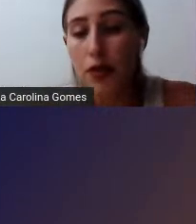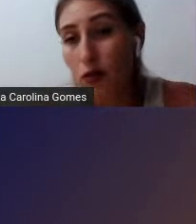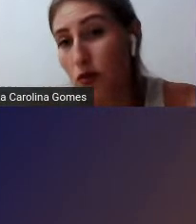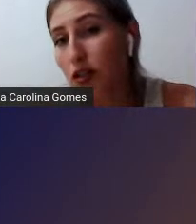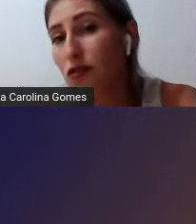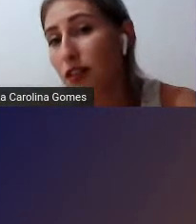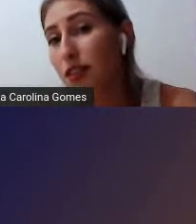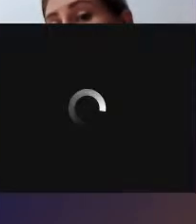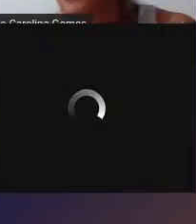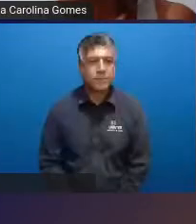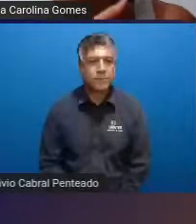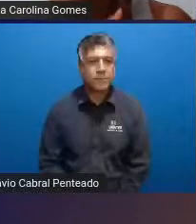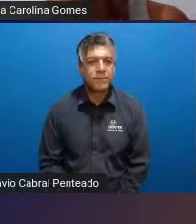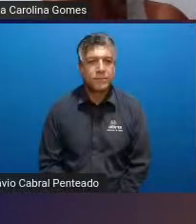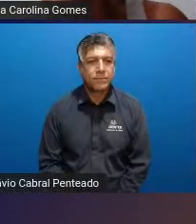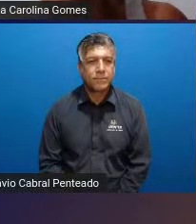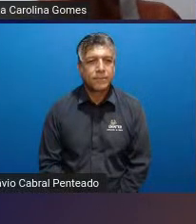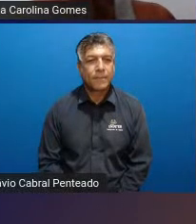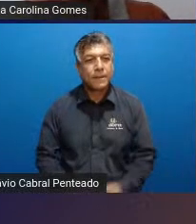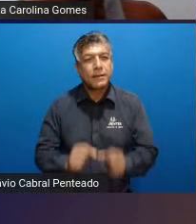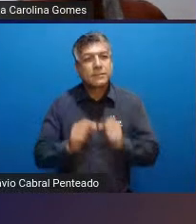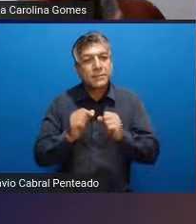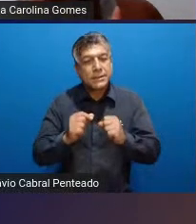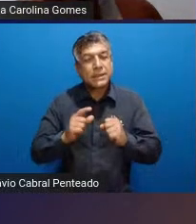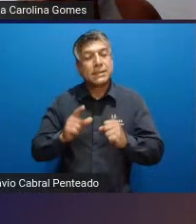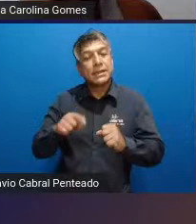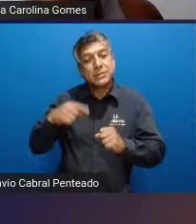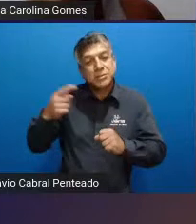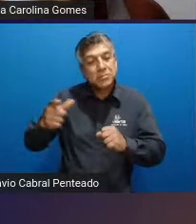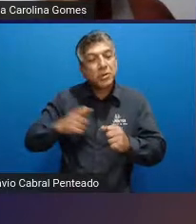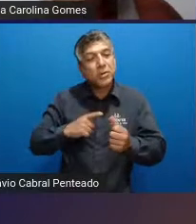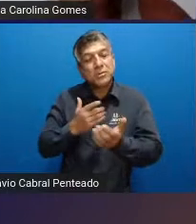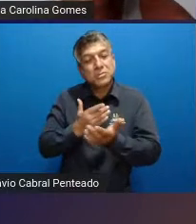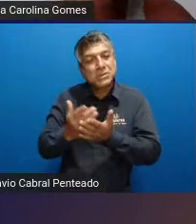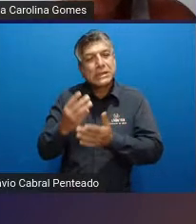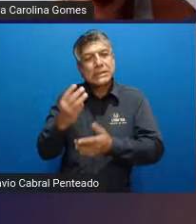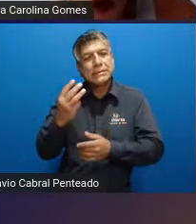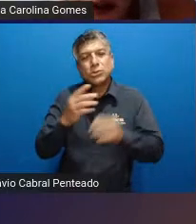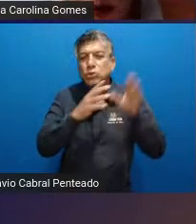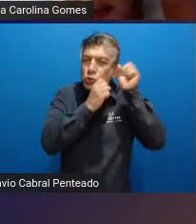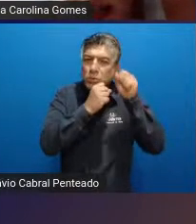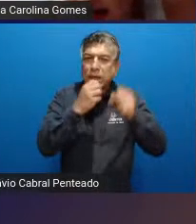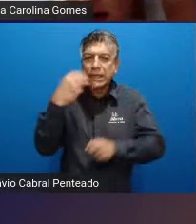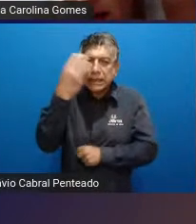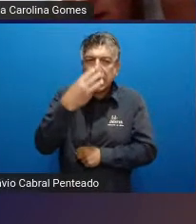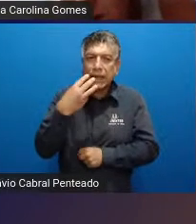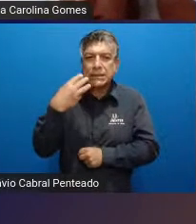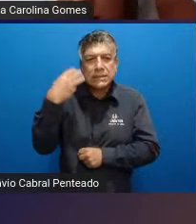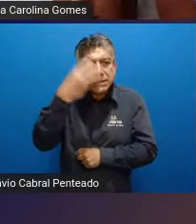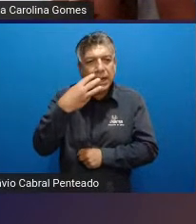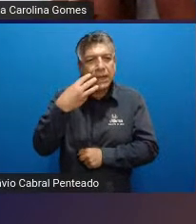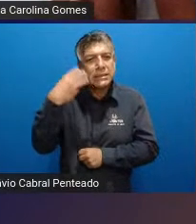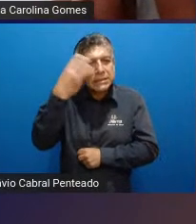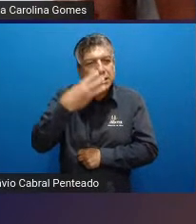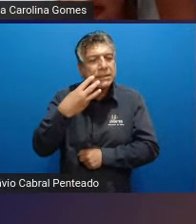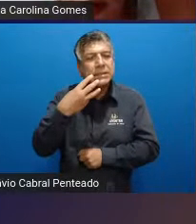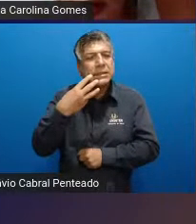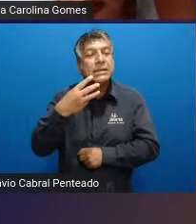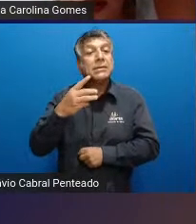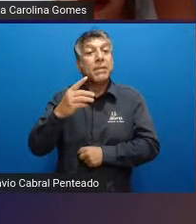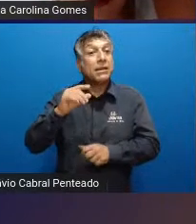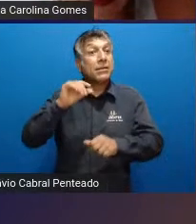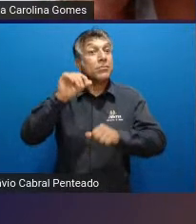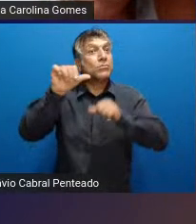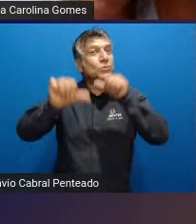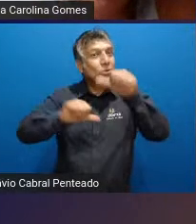horas depois ele conseguiu fazer um decorrer de sono de oito horas e também o humor quando ele acorda um